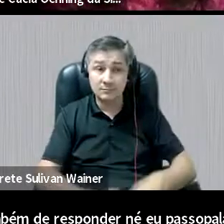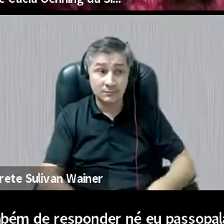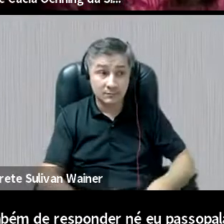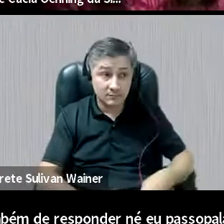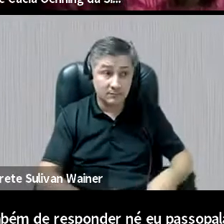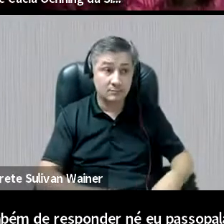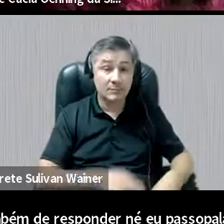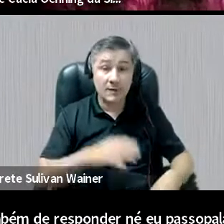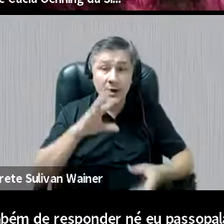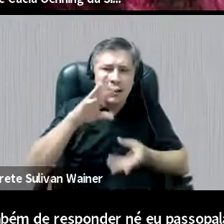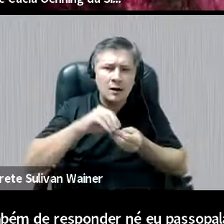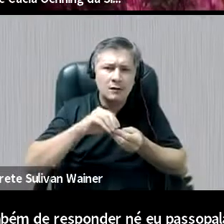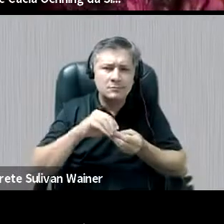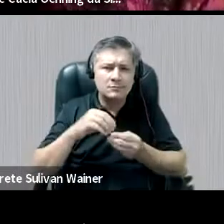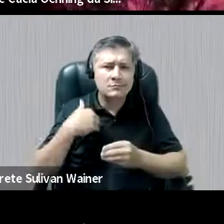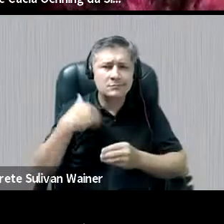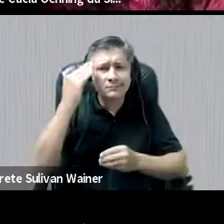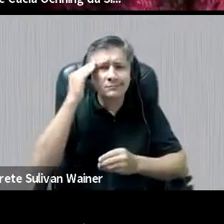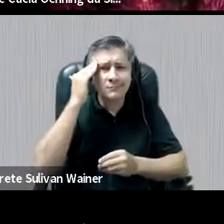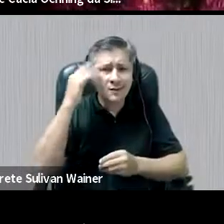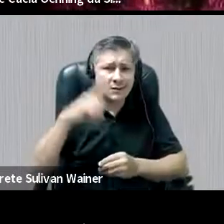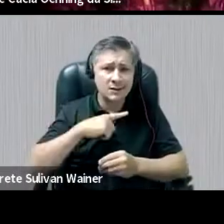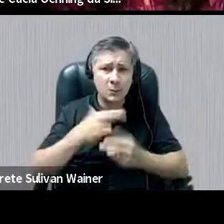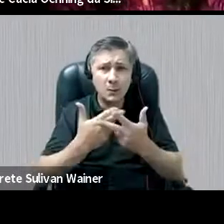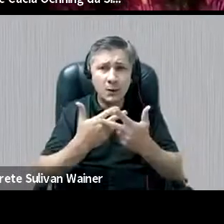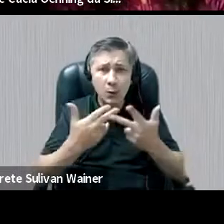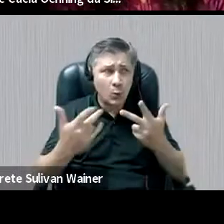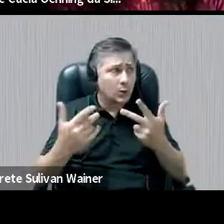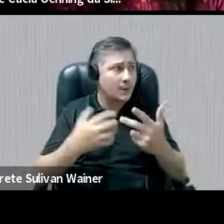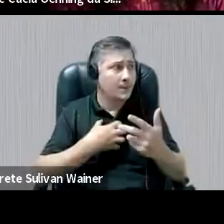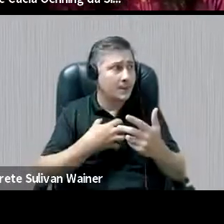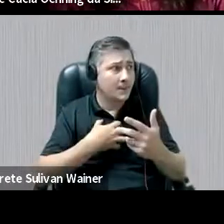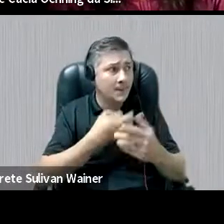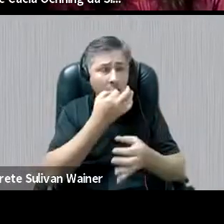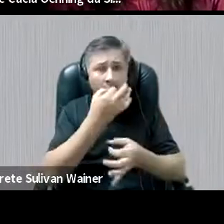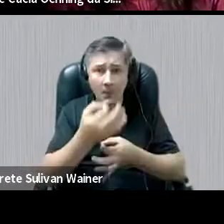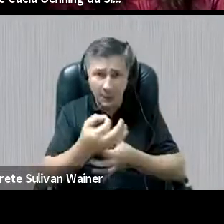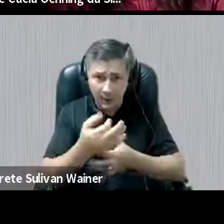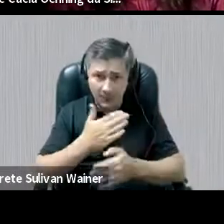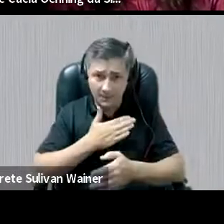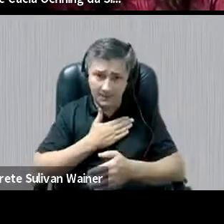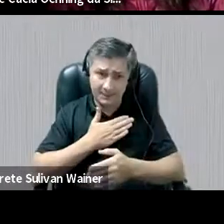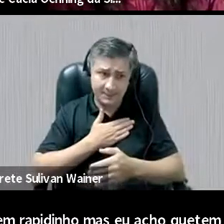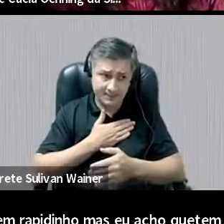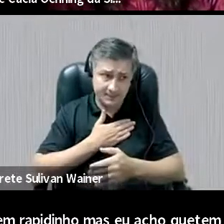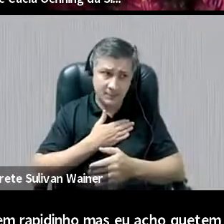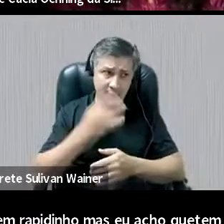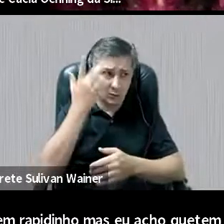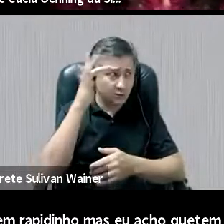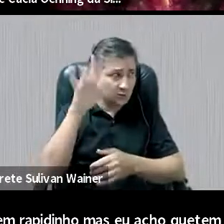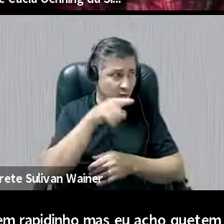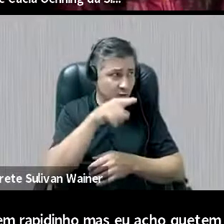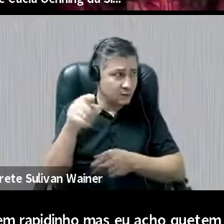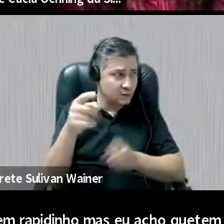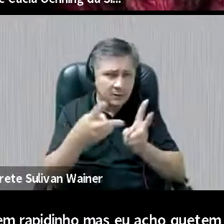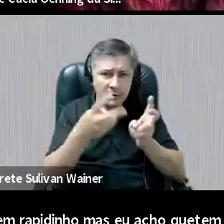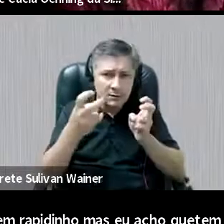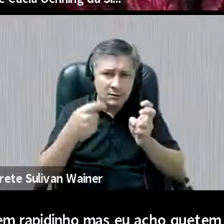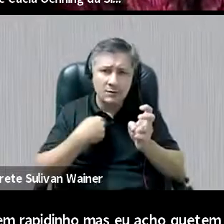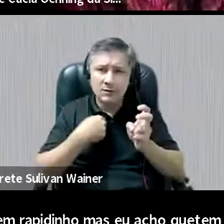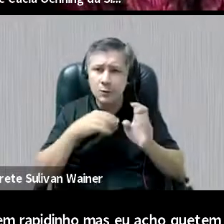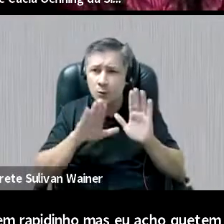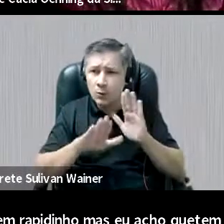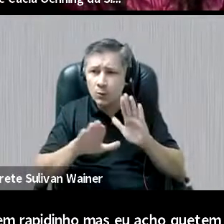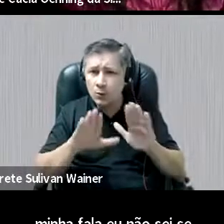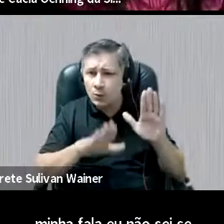Bem rapidinho, mas eu acho que tem uma coisa, pelo menos na minha fala, eu não sei se vocês perceberam, eu tomei um cuidado